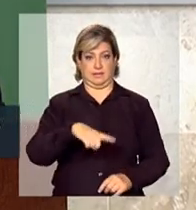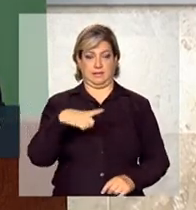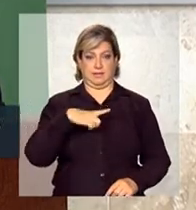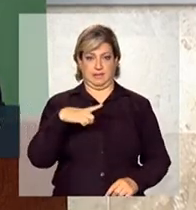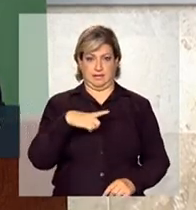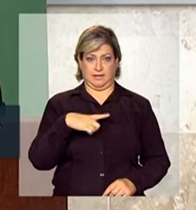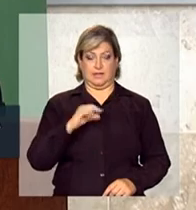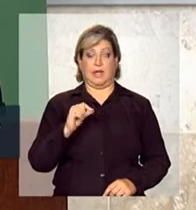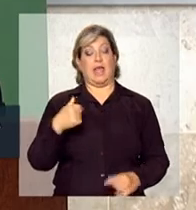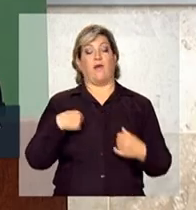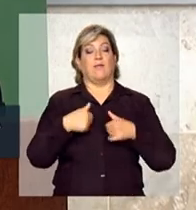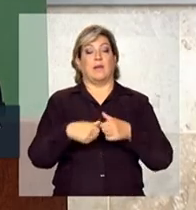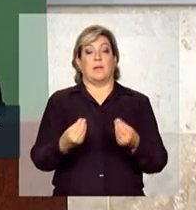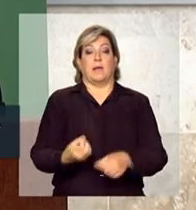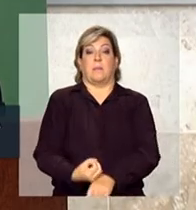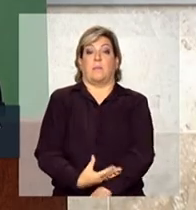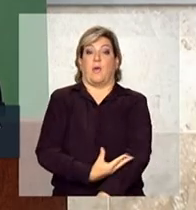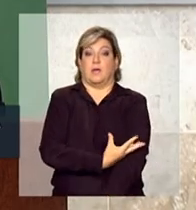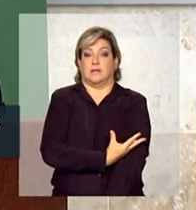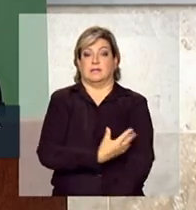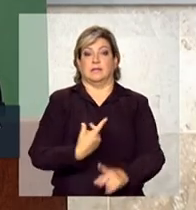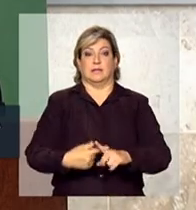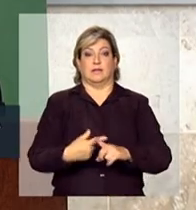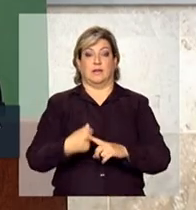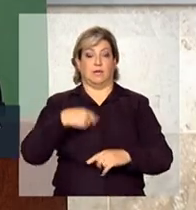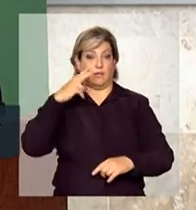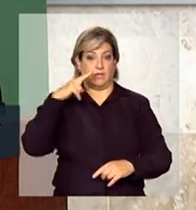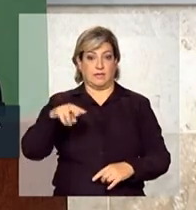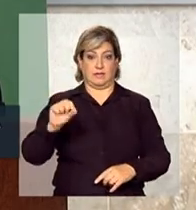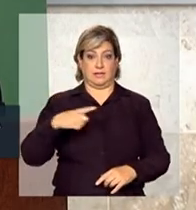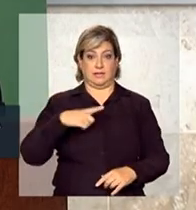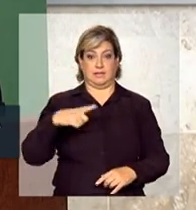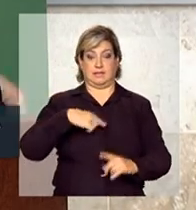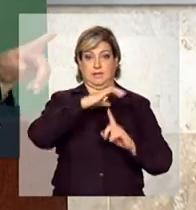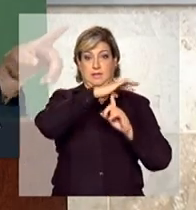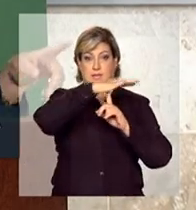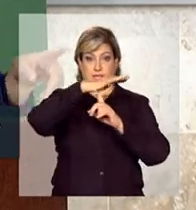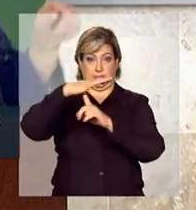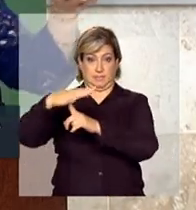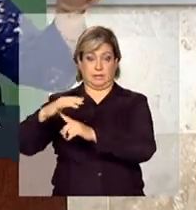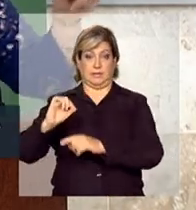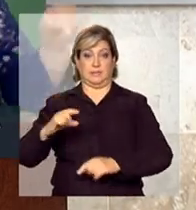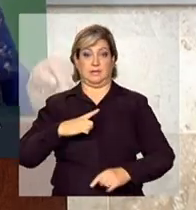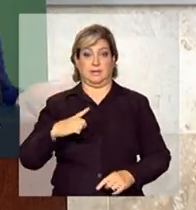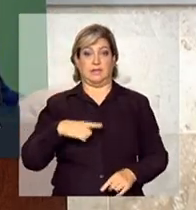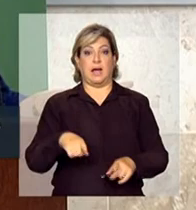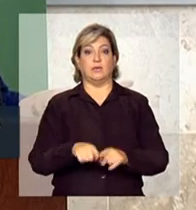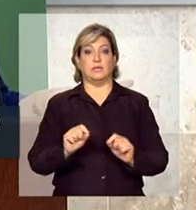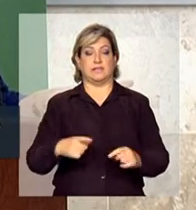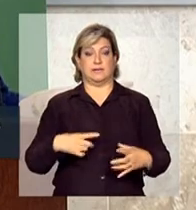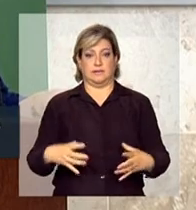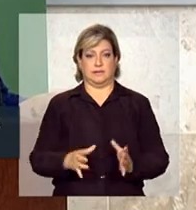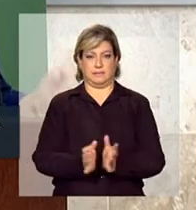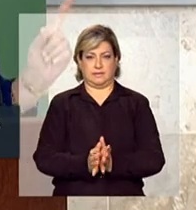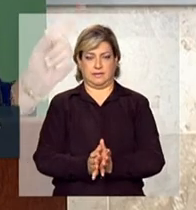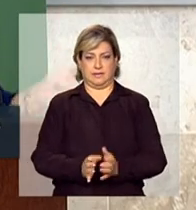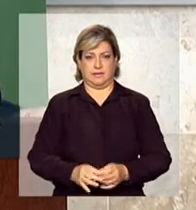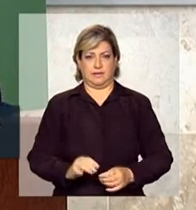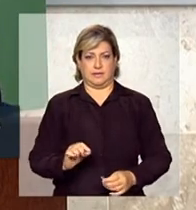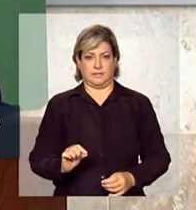até outro, eu fiquei emocionada sobrevoando o semiárido alagoano quando eu vi surgir, no meio do semiárido,